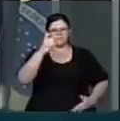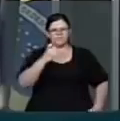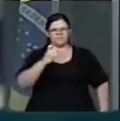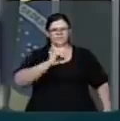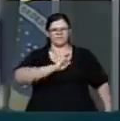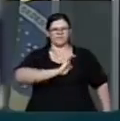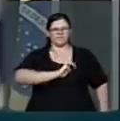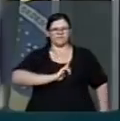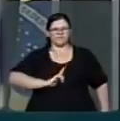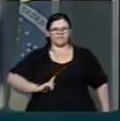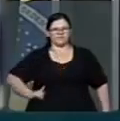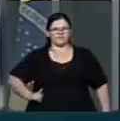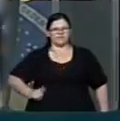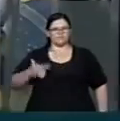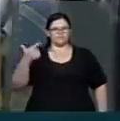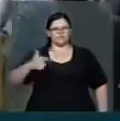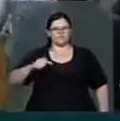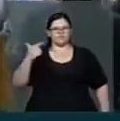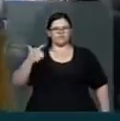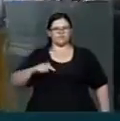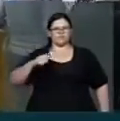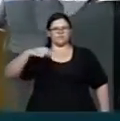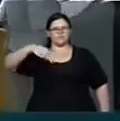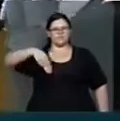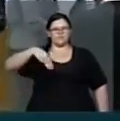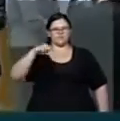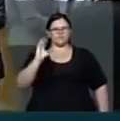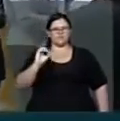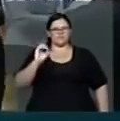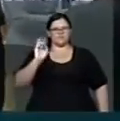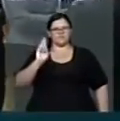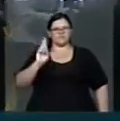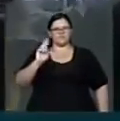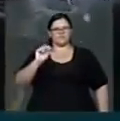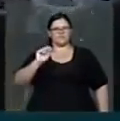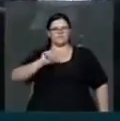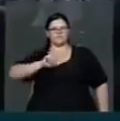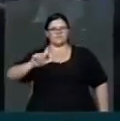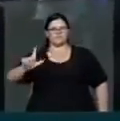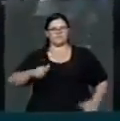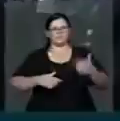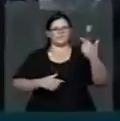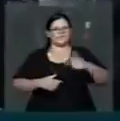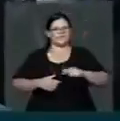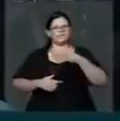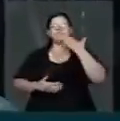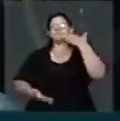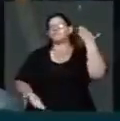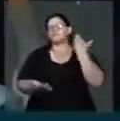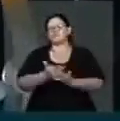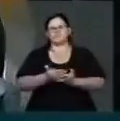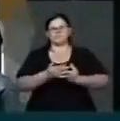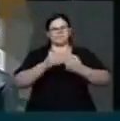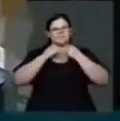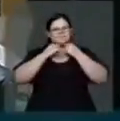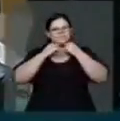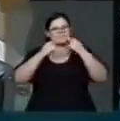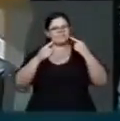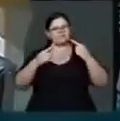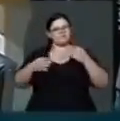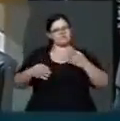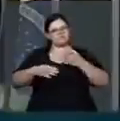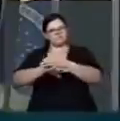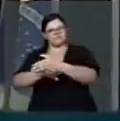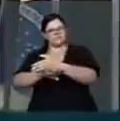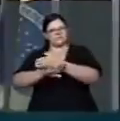Não tem moral, não tem credibilidade para vir aqui dizer da honra e